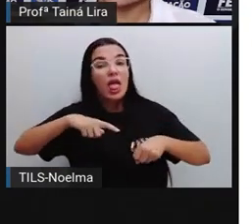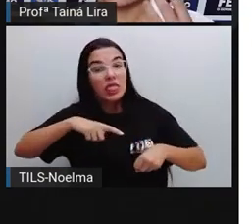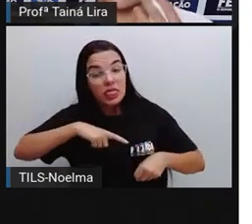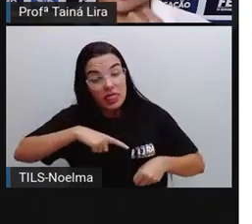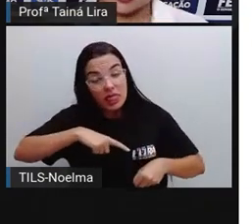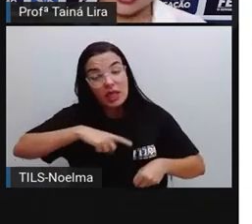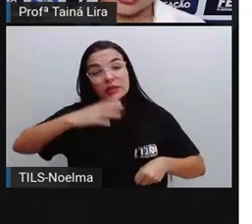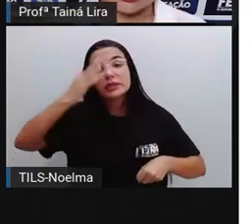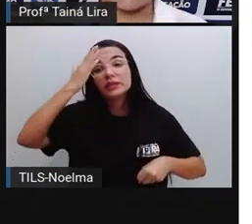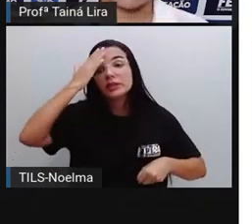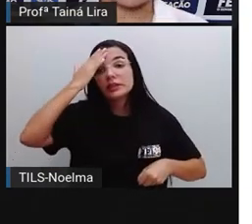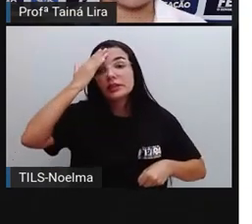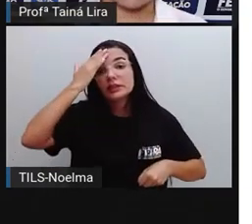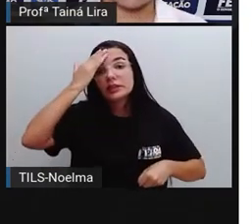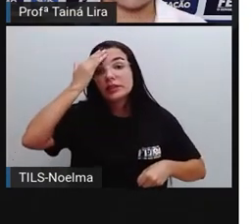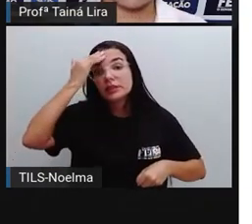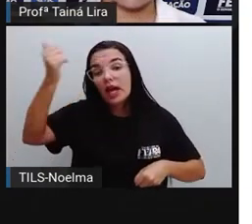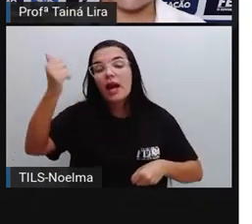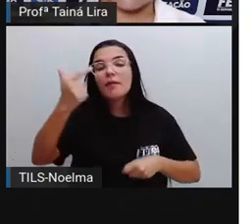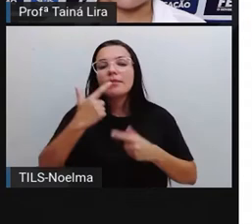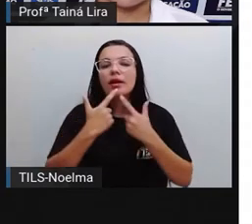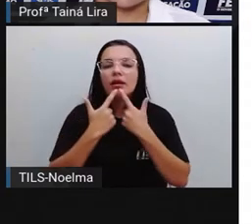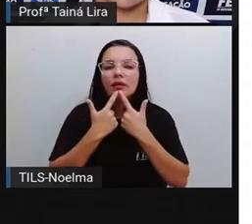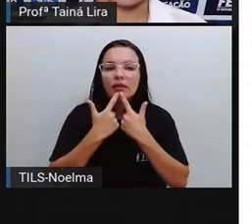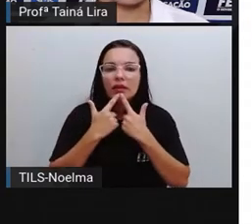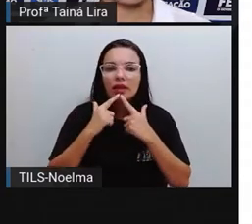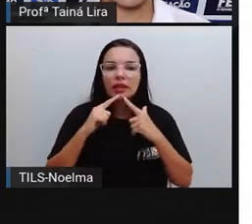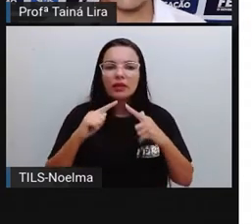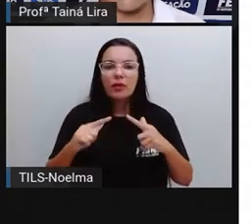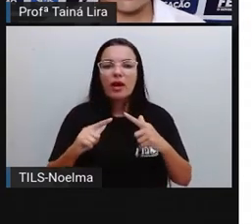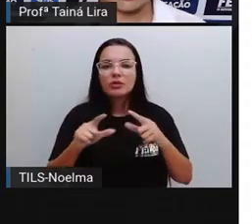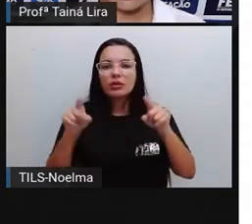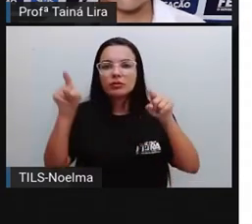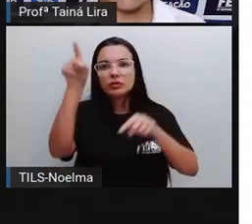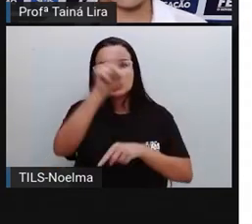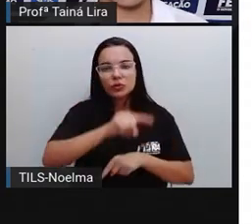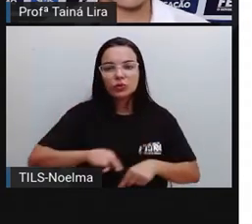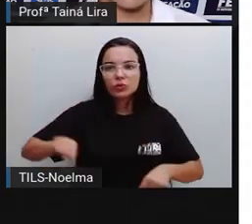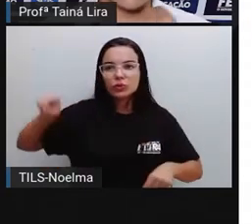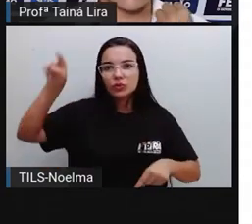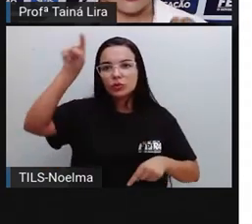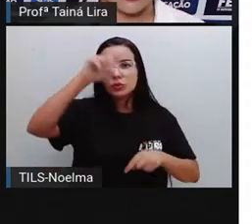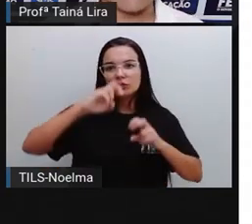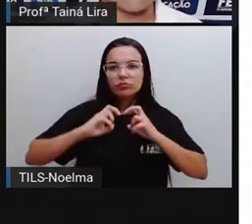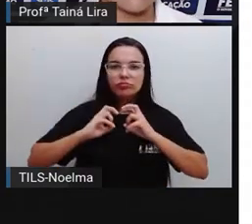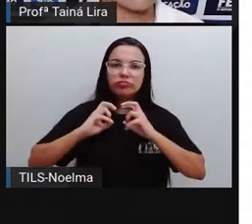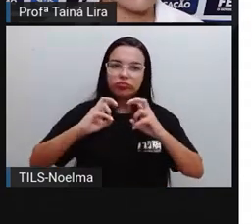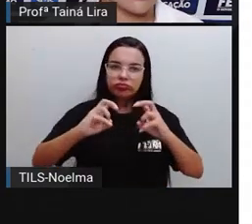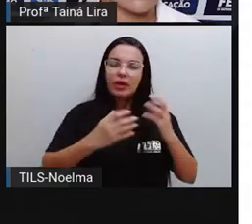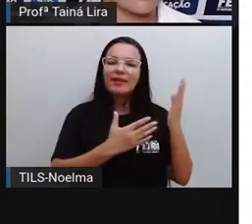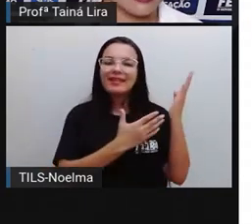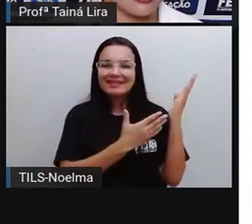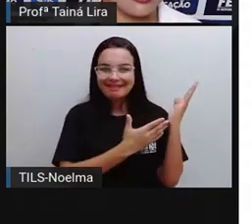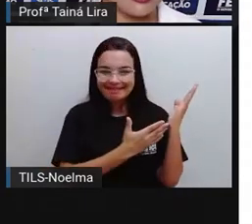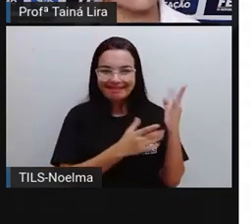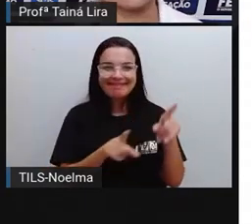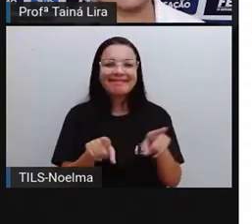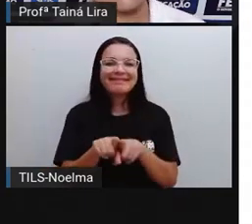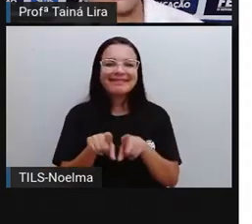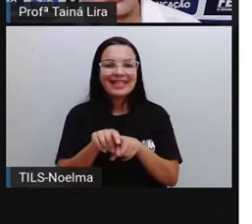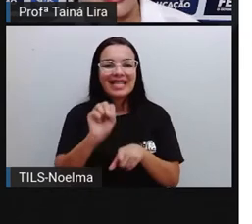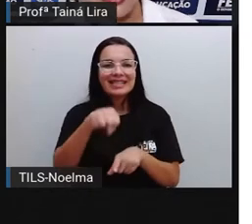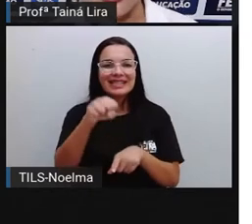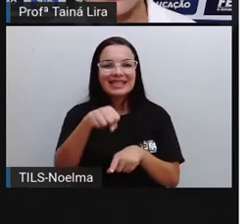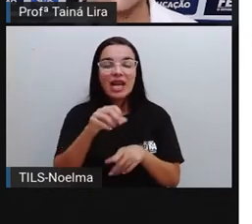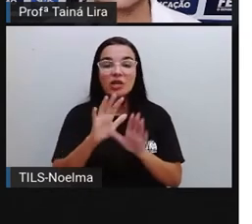bom? Quem é motorista precisa conhecer aí as sinalizações de trânsito. E essa é uma das placas aí, ó, de